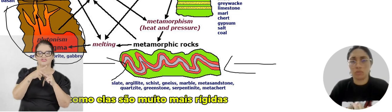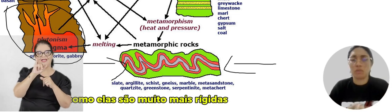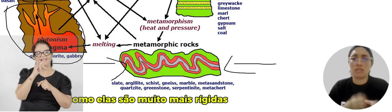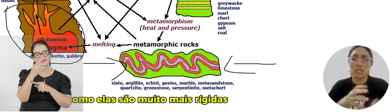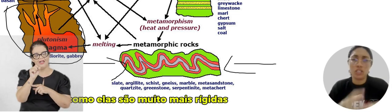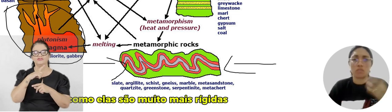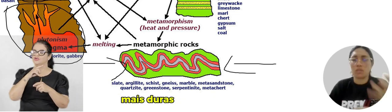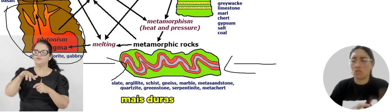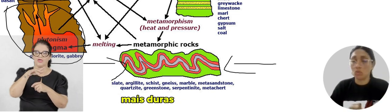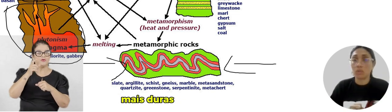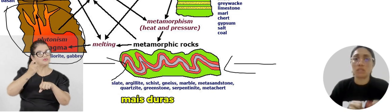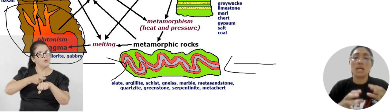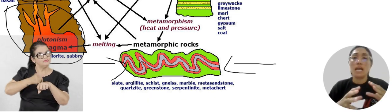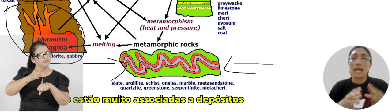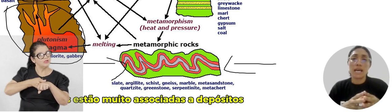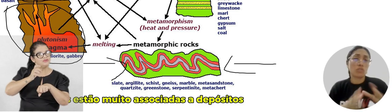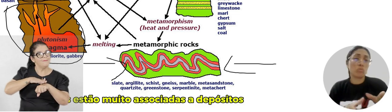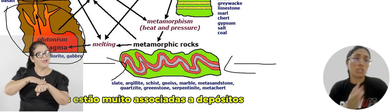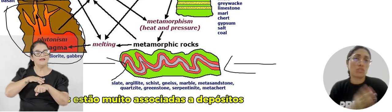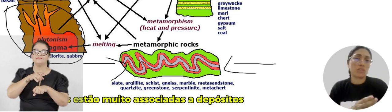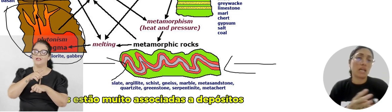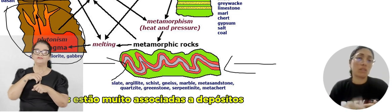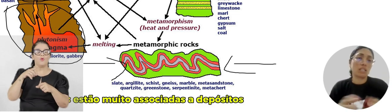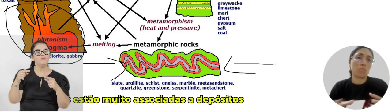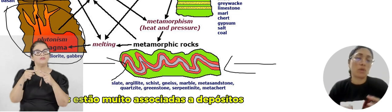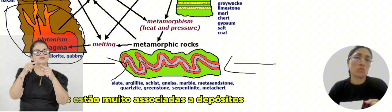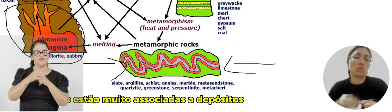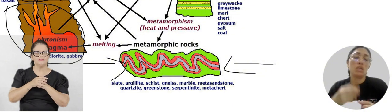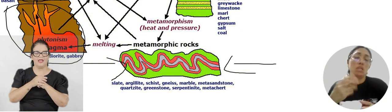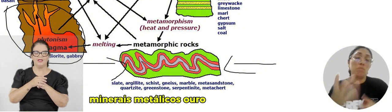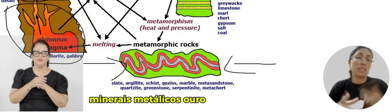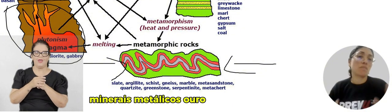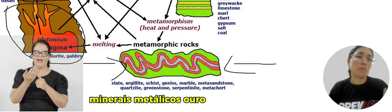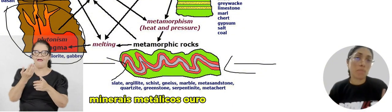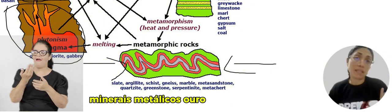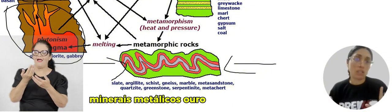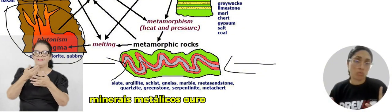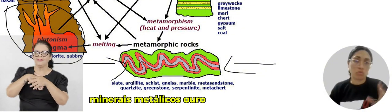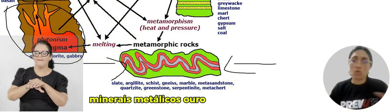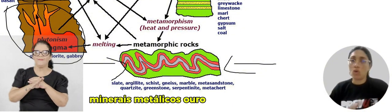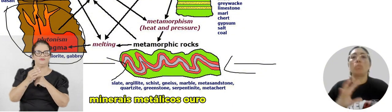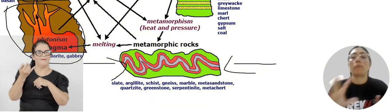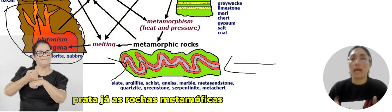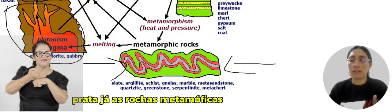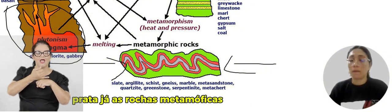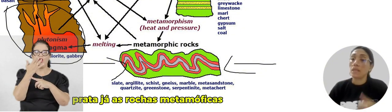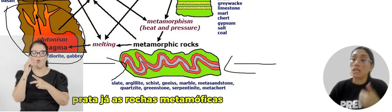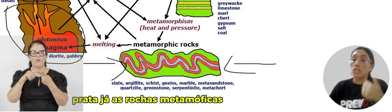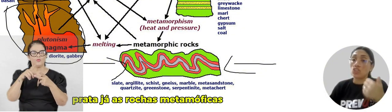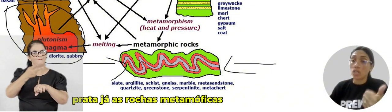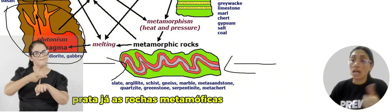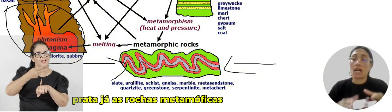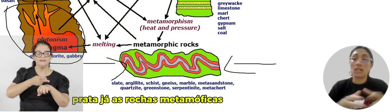como elas são muito mais rígidas, mais duras, elas estão muito associadas a depósitos minerais metálicos, ouro, prata.